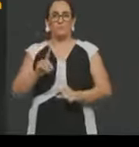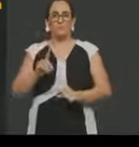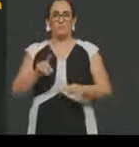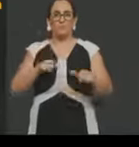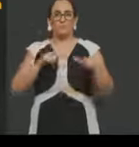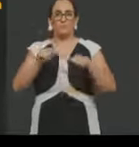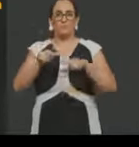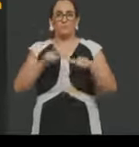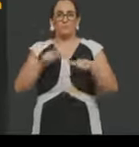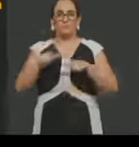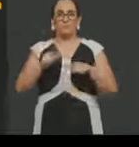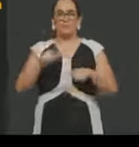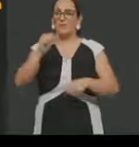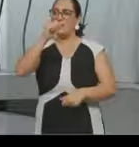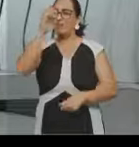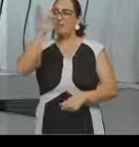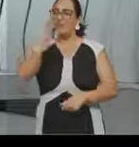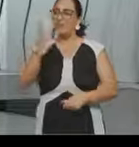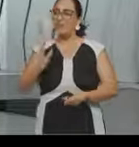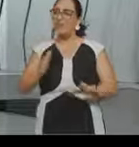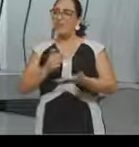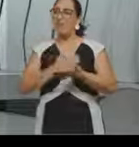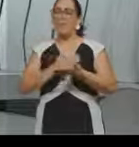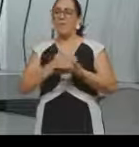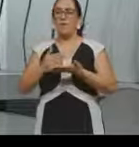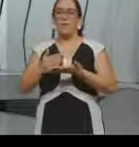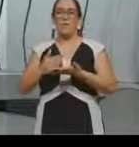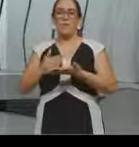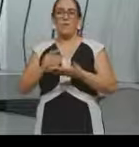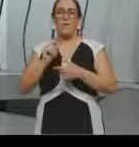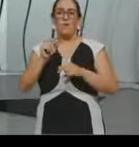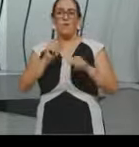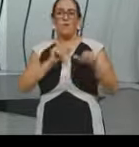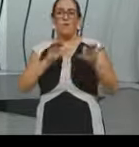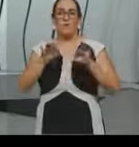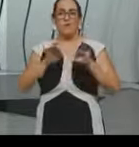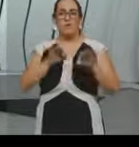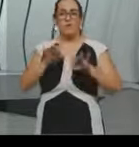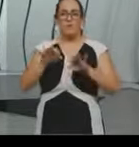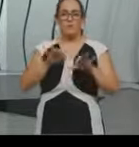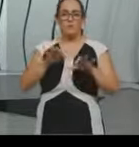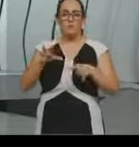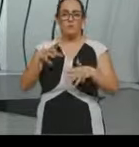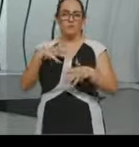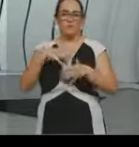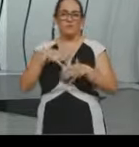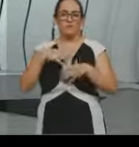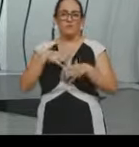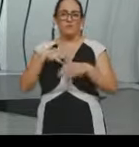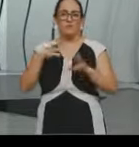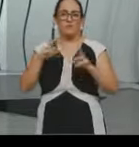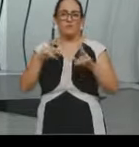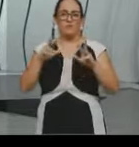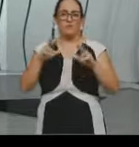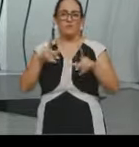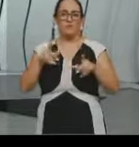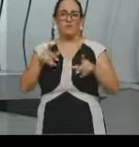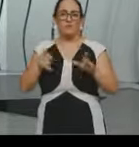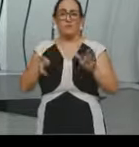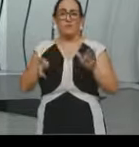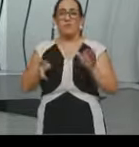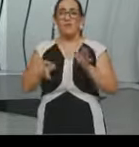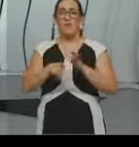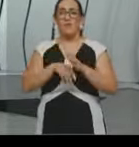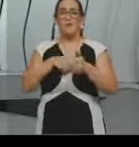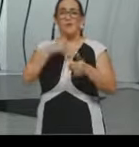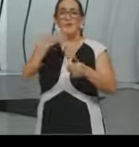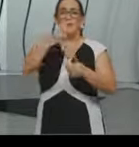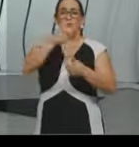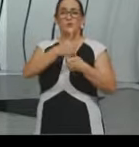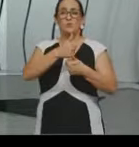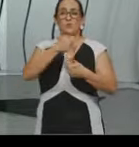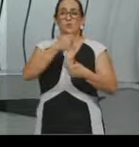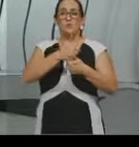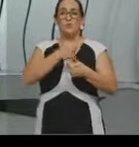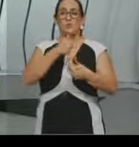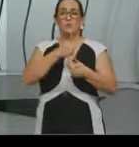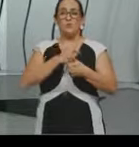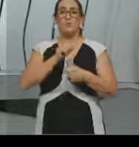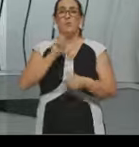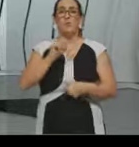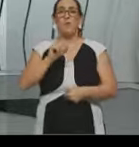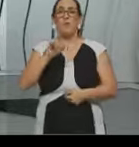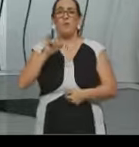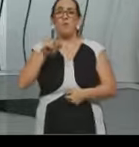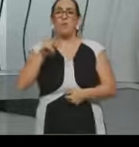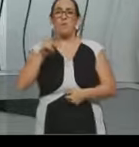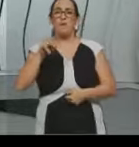industrialização, ele inicia esse processo de uma maneira mais acentuada por causa da questão da substituição das importações, ou seja,